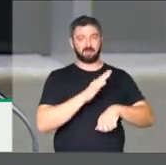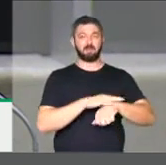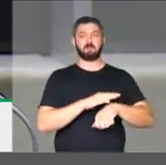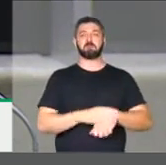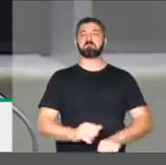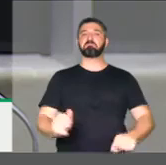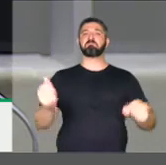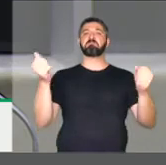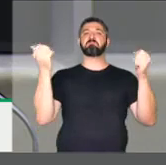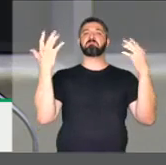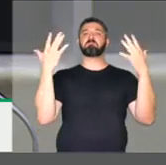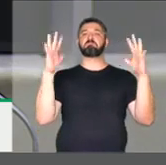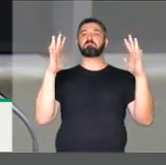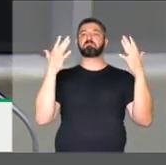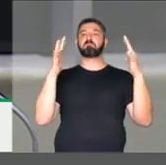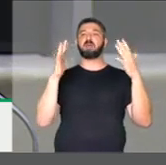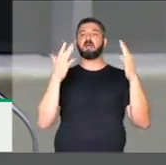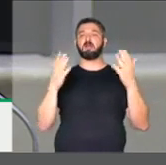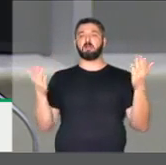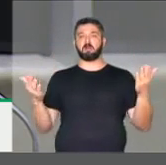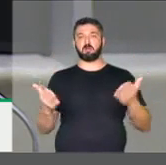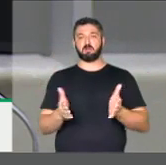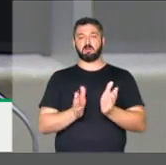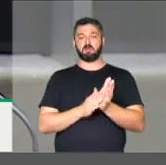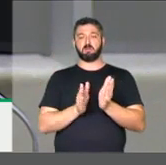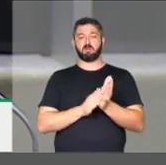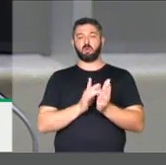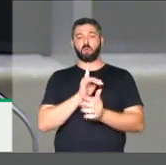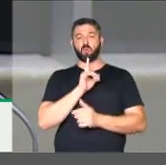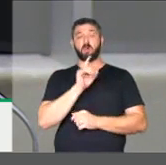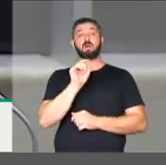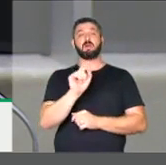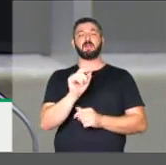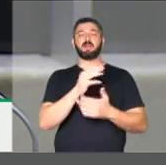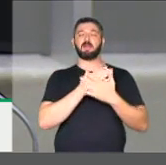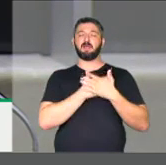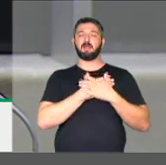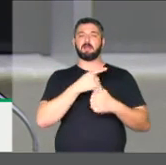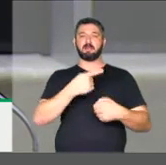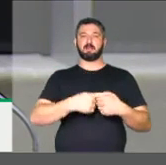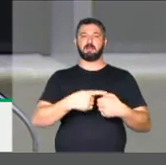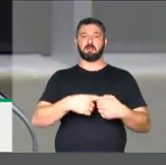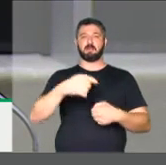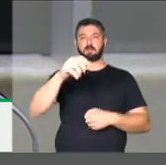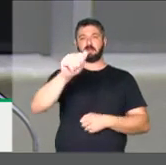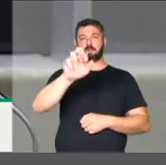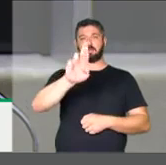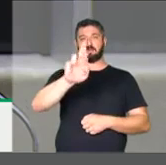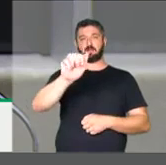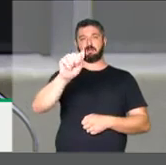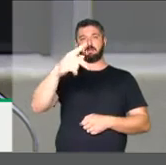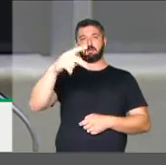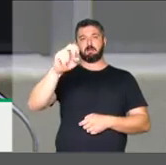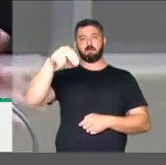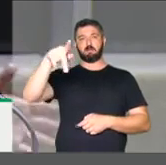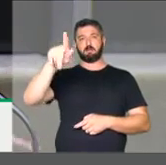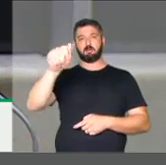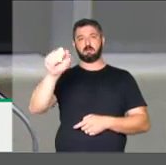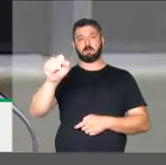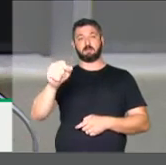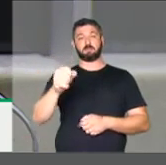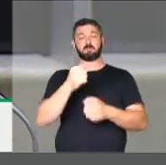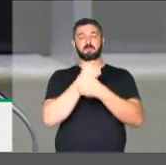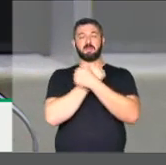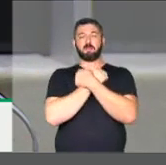para parabenizar no dia de hoje o aniversário da querida cidade de Arapongas, que também me recebeu de